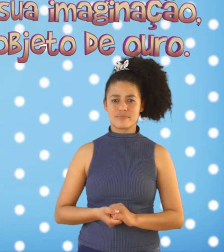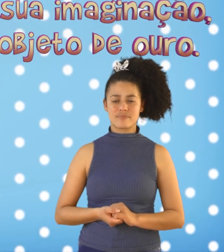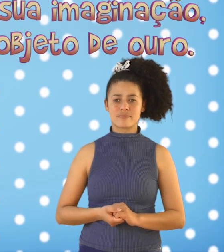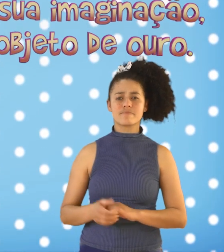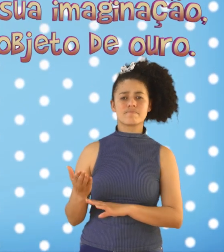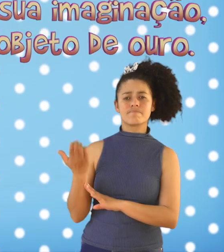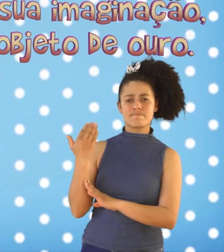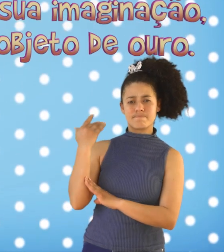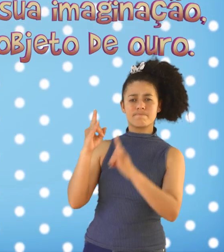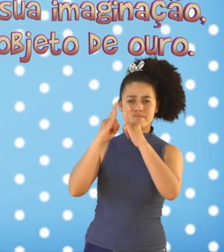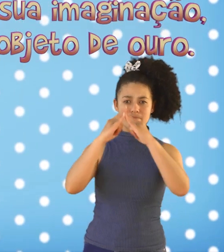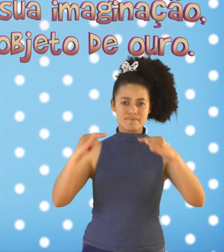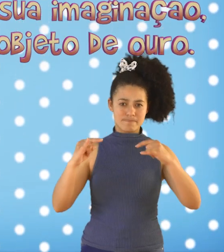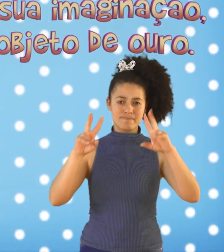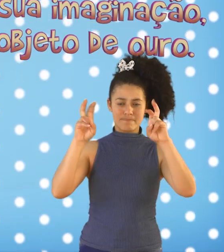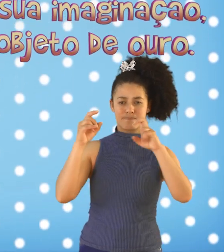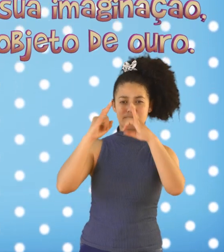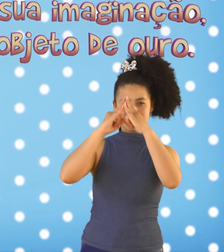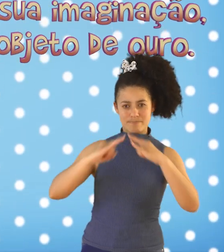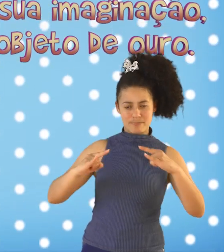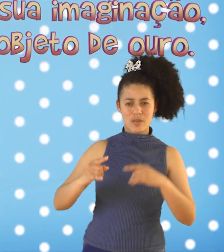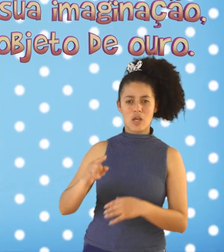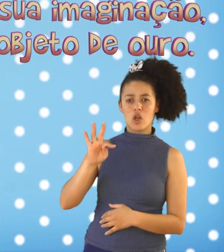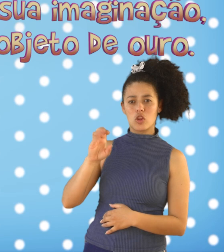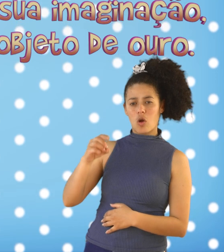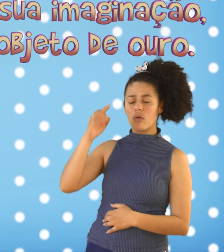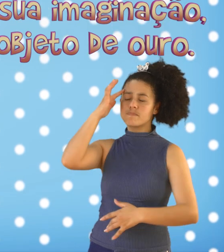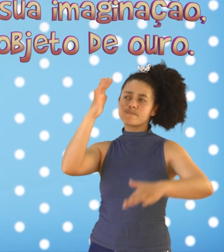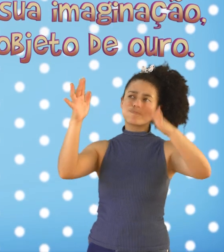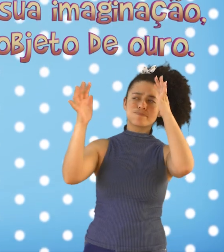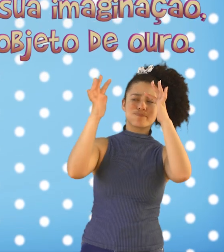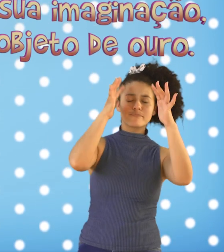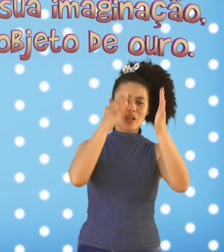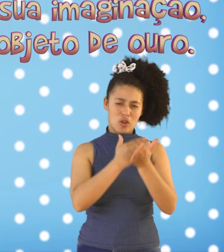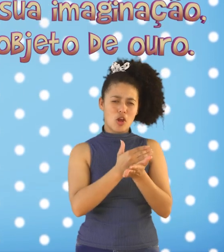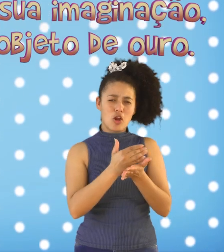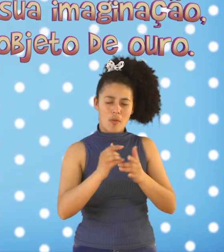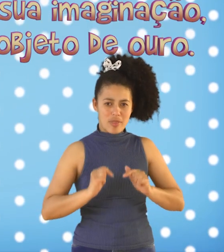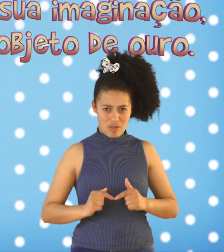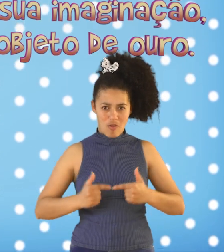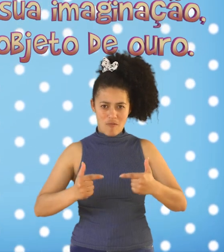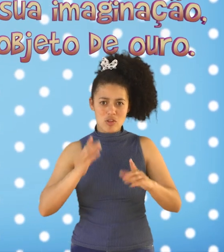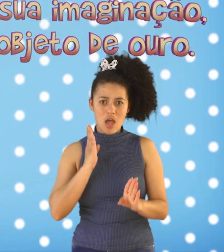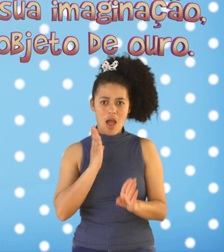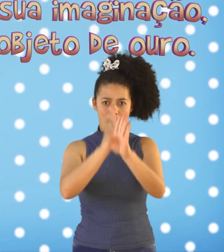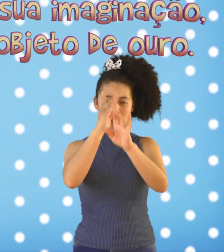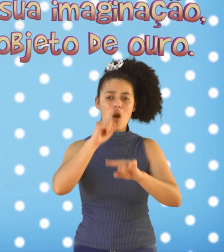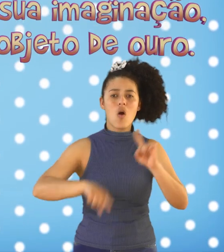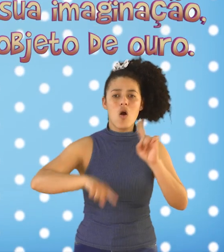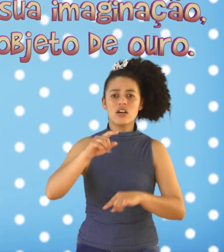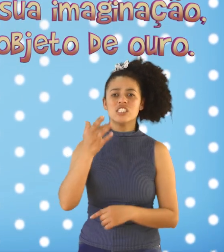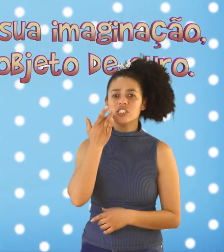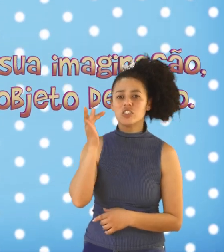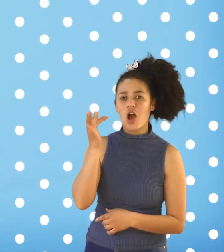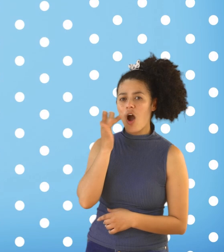O Acampamento Tom em sua imaginação Logo no início da aventura Acha um objeto de ouro